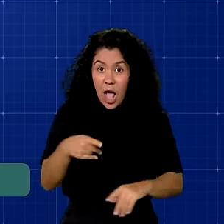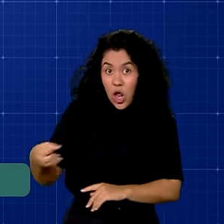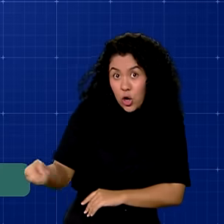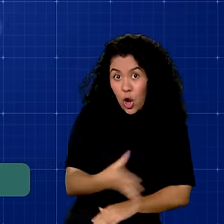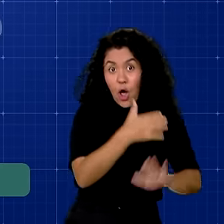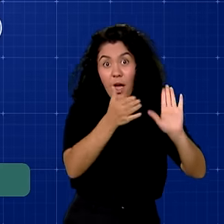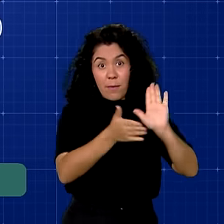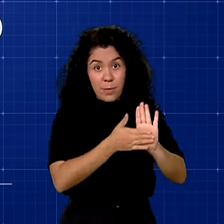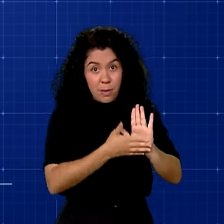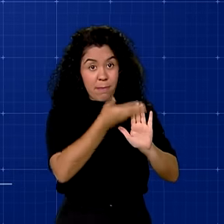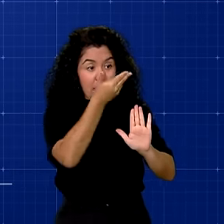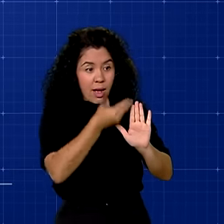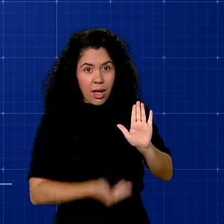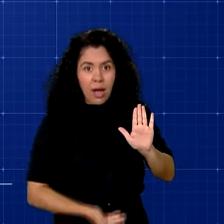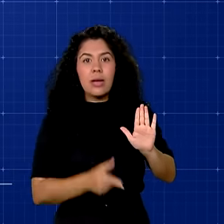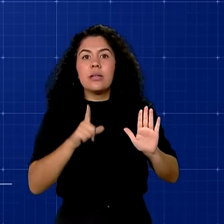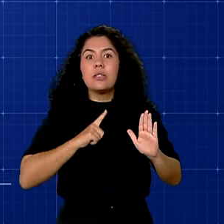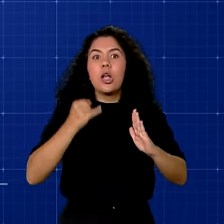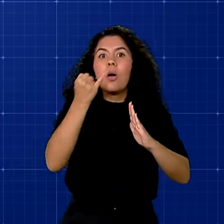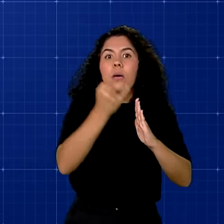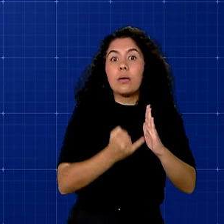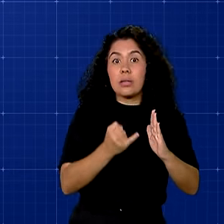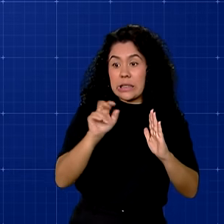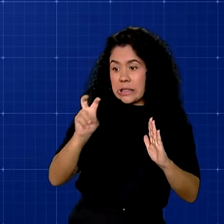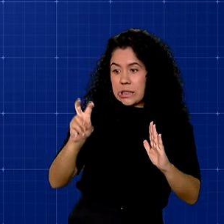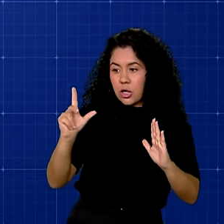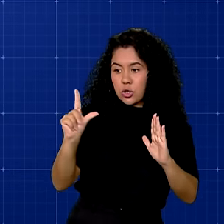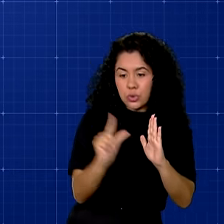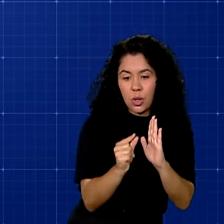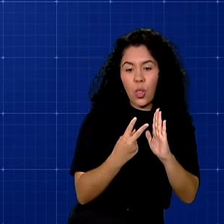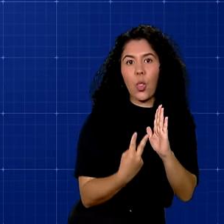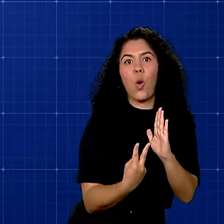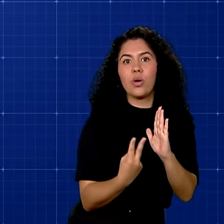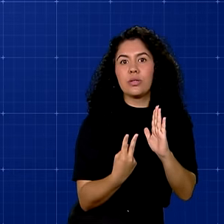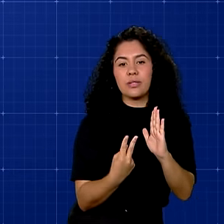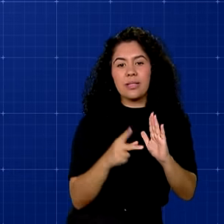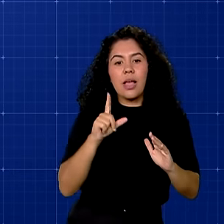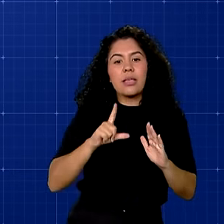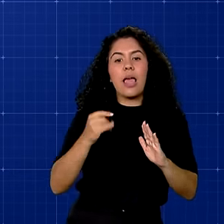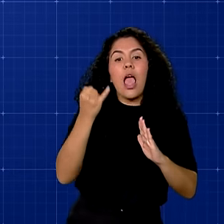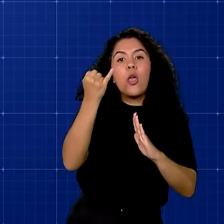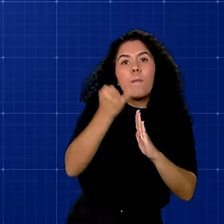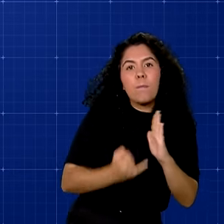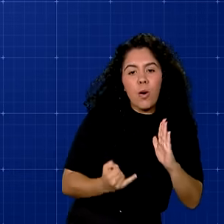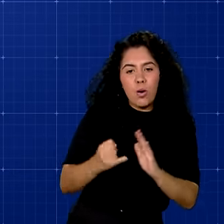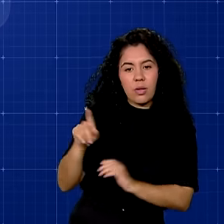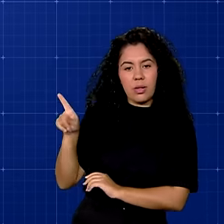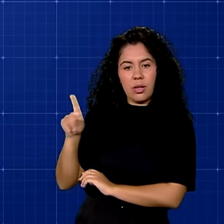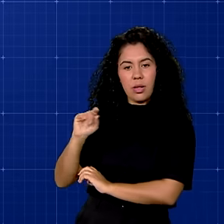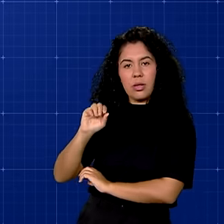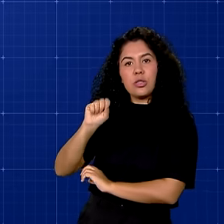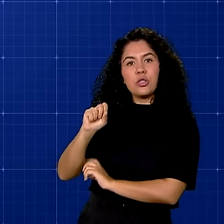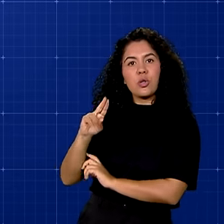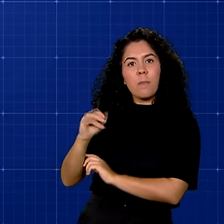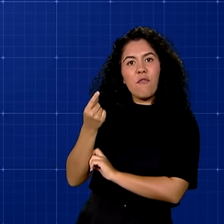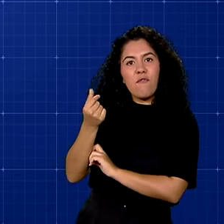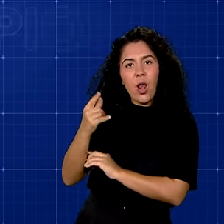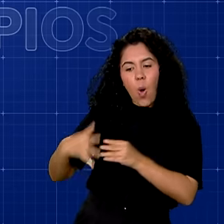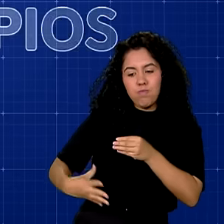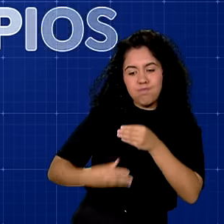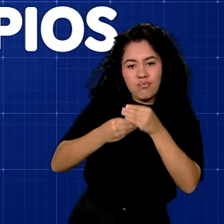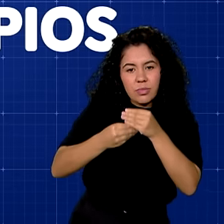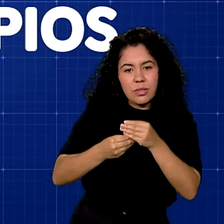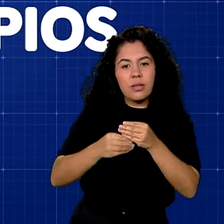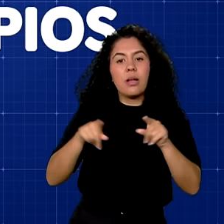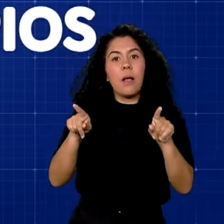proposta, cinco impostos viram apenas dois, chamados de Imposto sobre o Valor Agregado. Um federal e outro